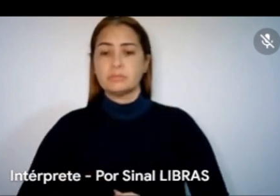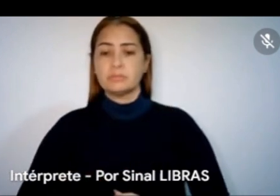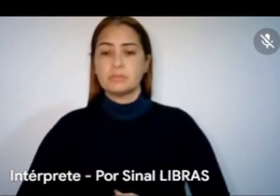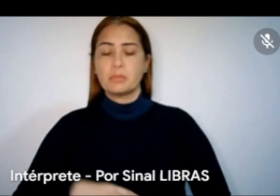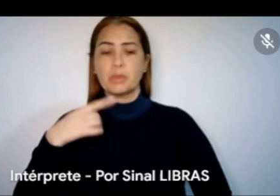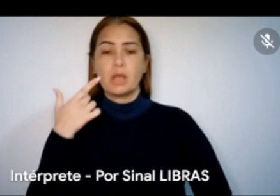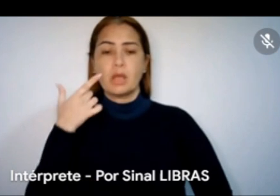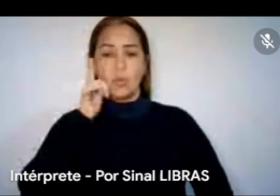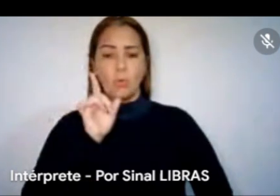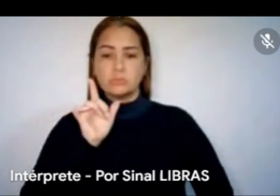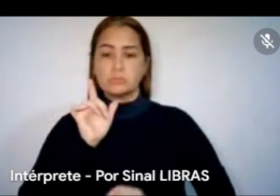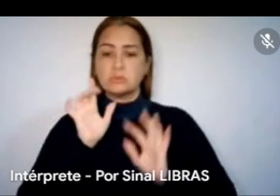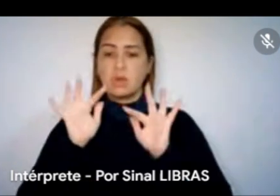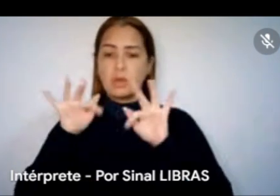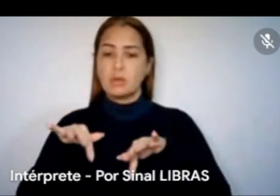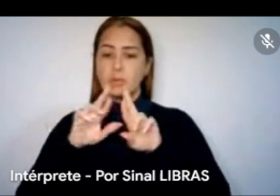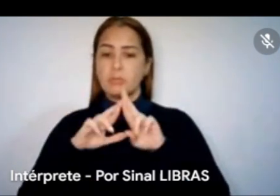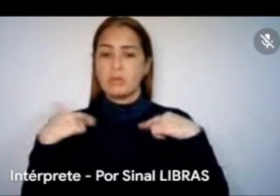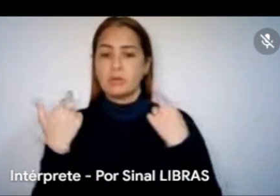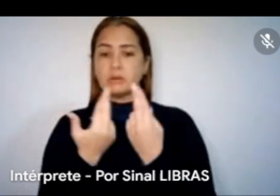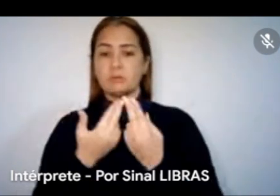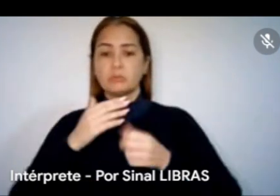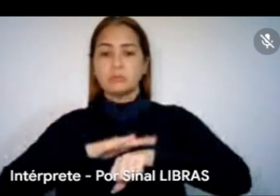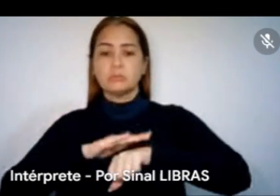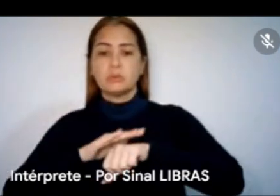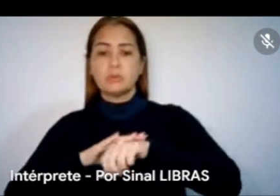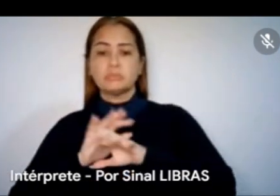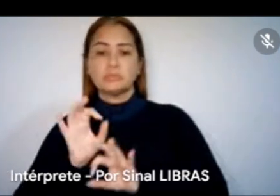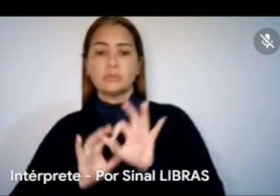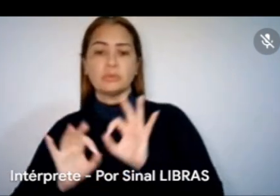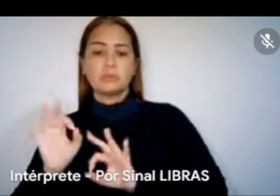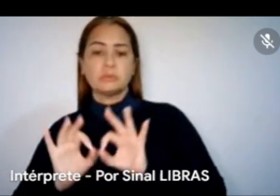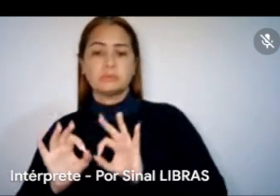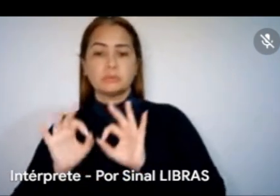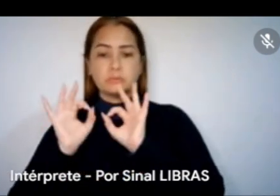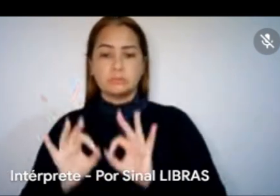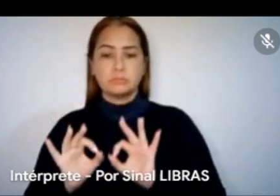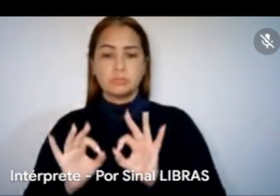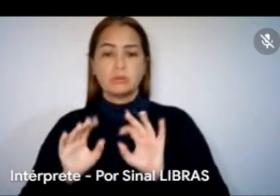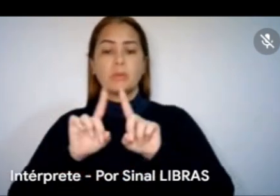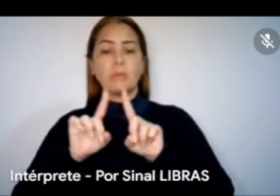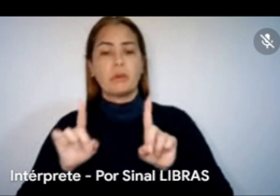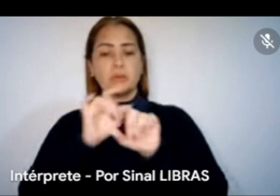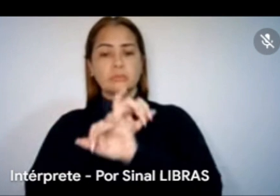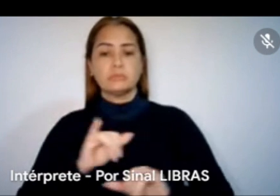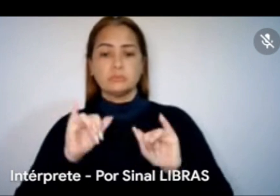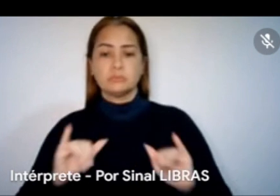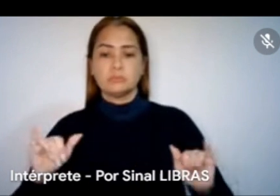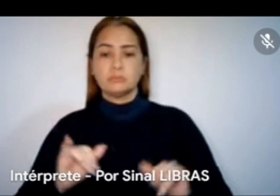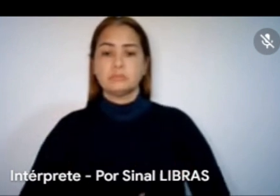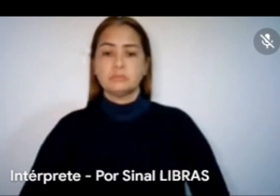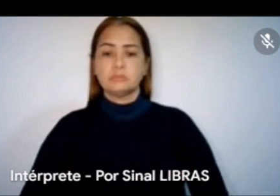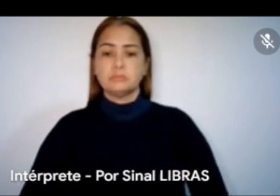encerrar a reunião no tempo previsto, mas aí a gente avisa do encerramento, tudo bem? Agora